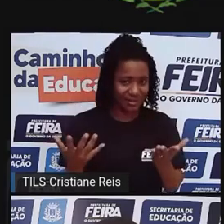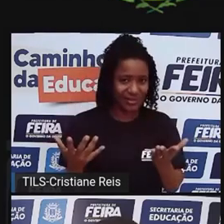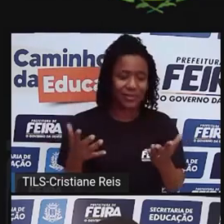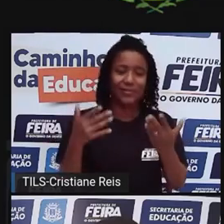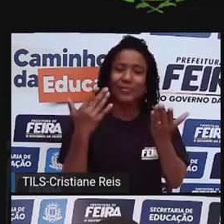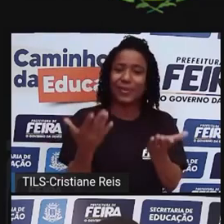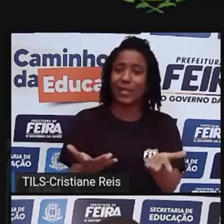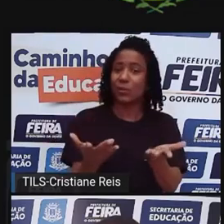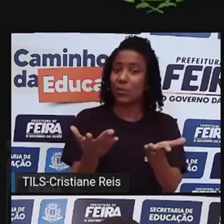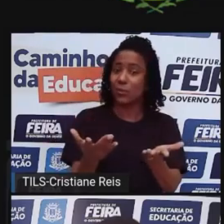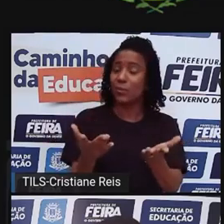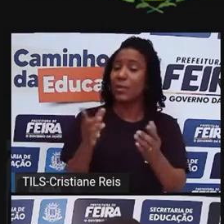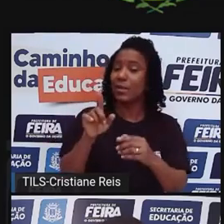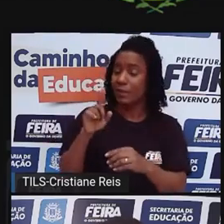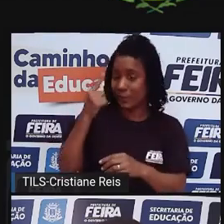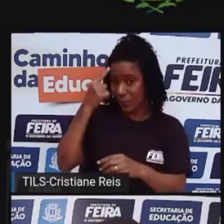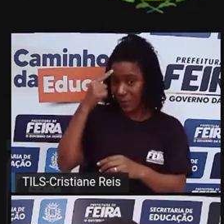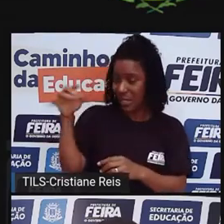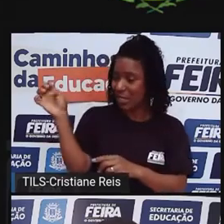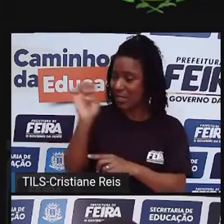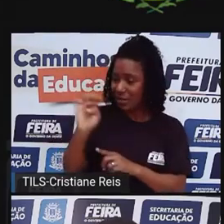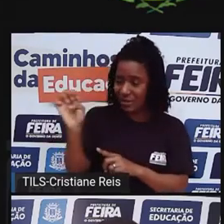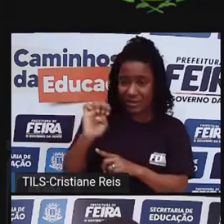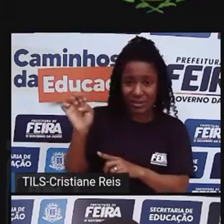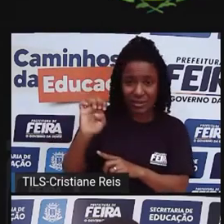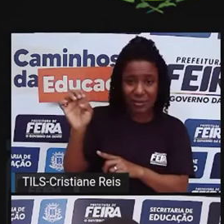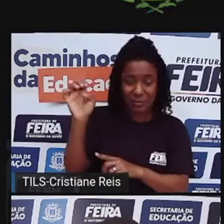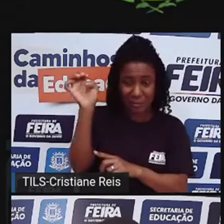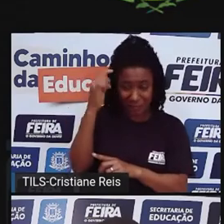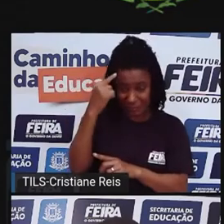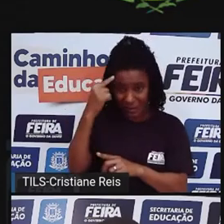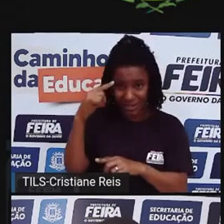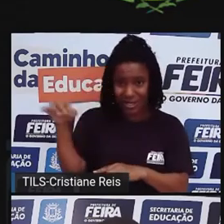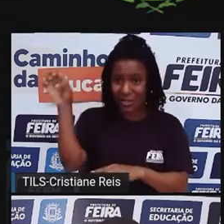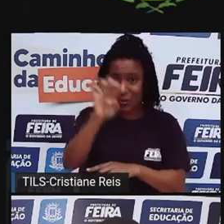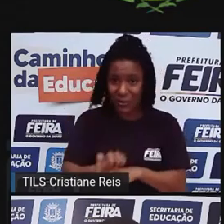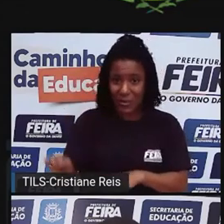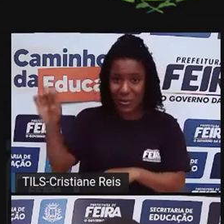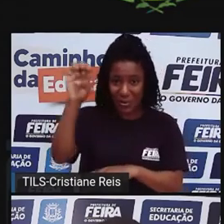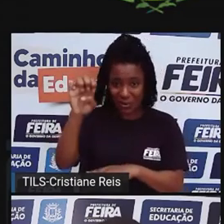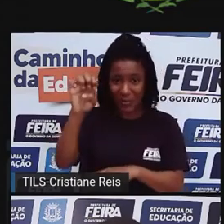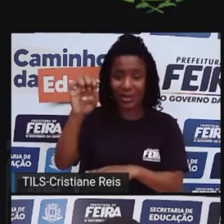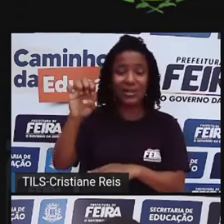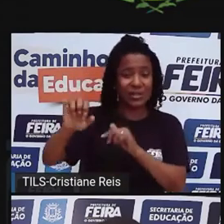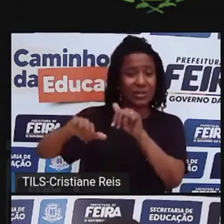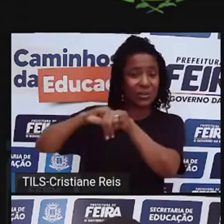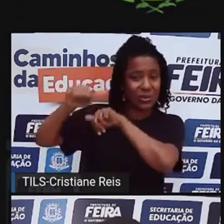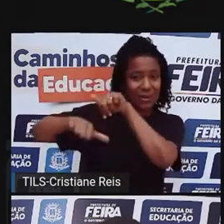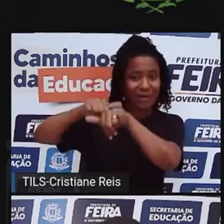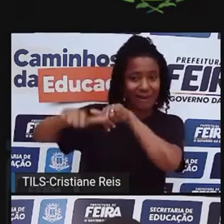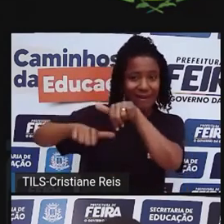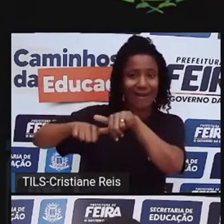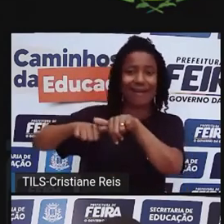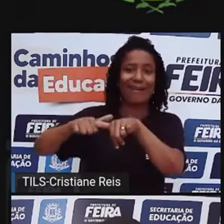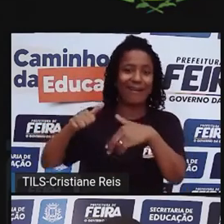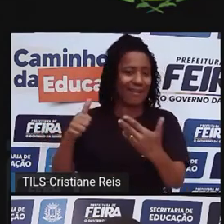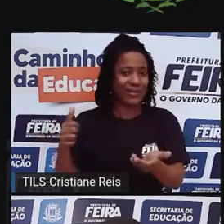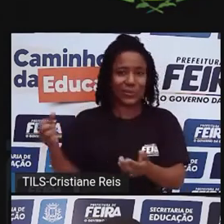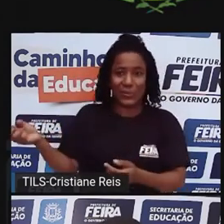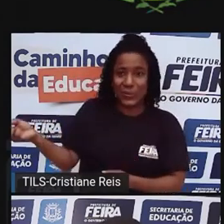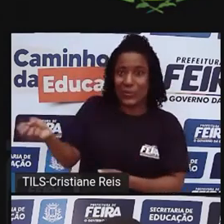europeu. Não é isso, gente. Decolonialidade é. Europa, ok, já entendemos que vocês se colocam como marco